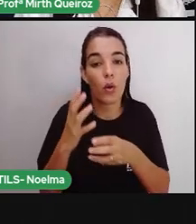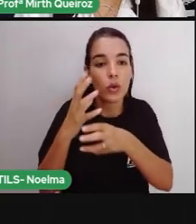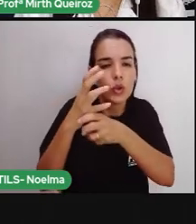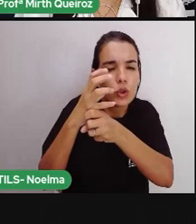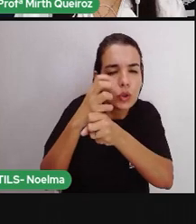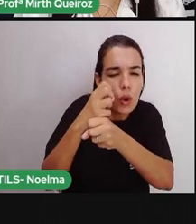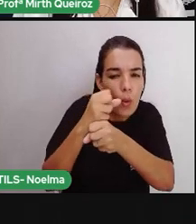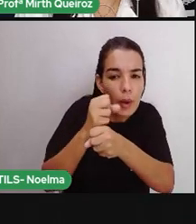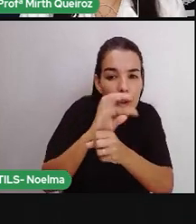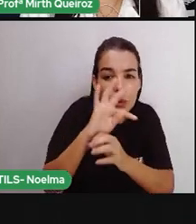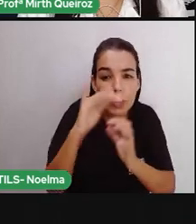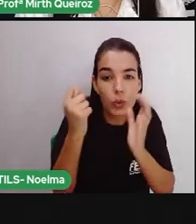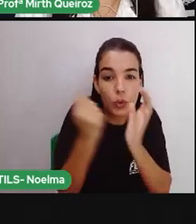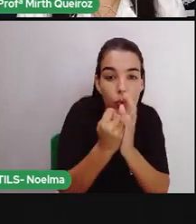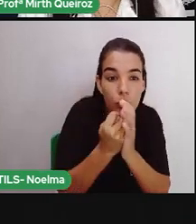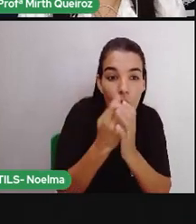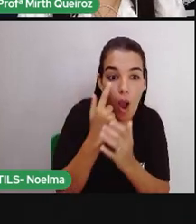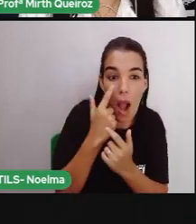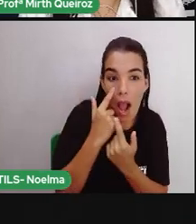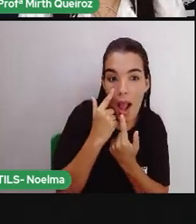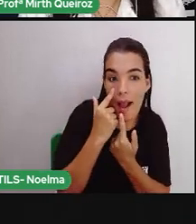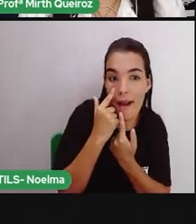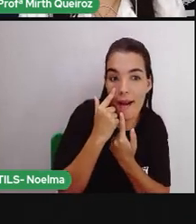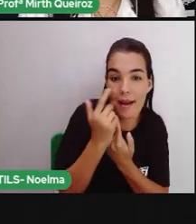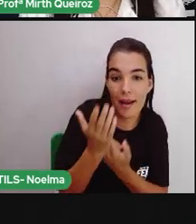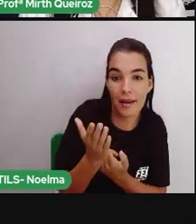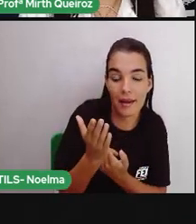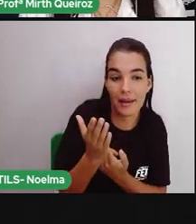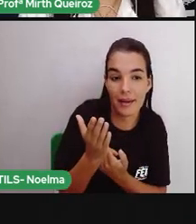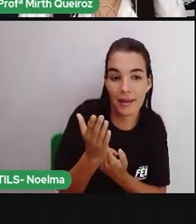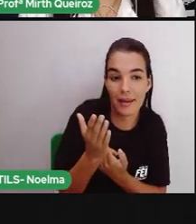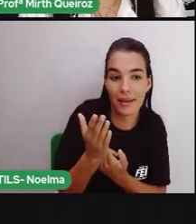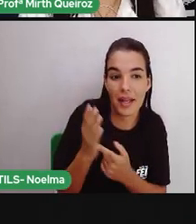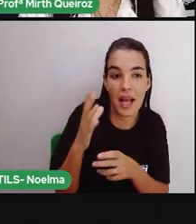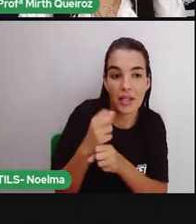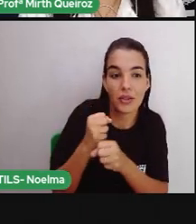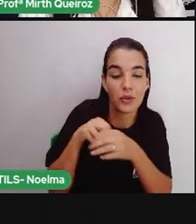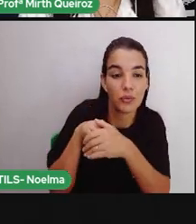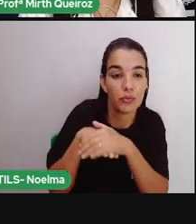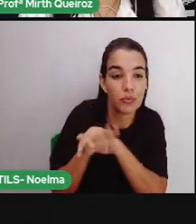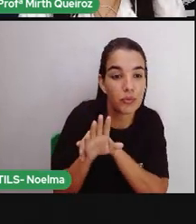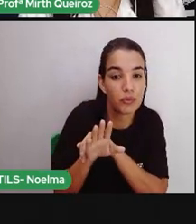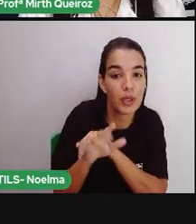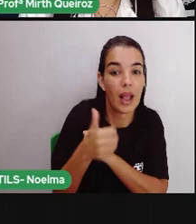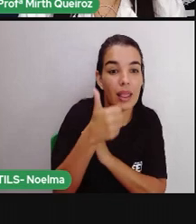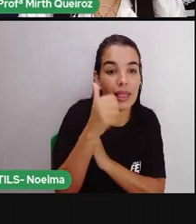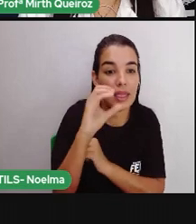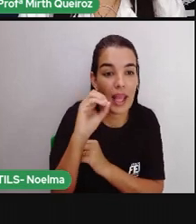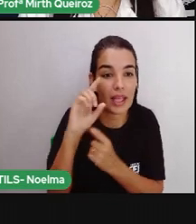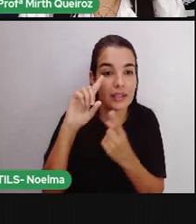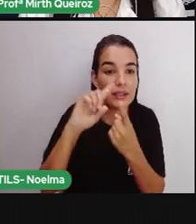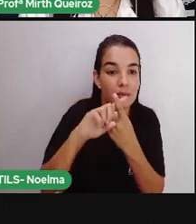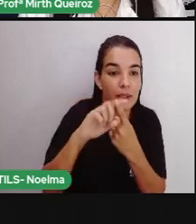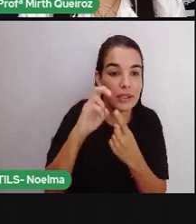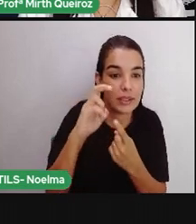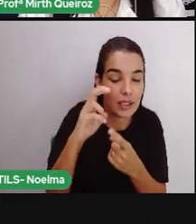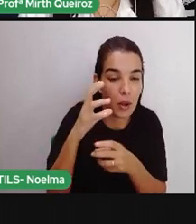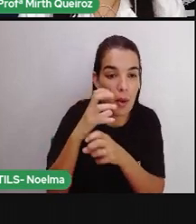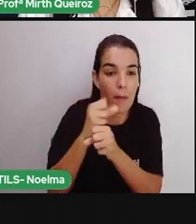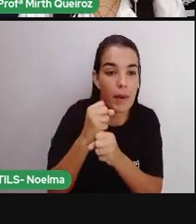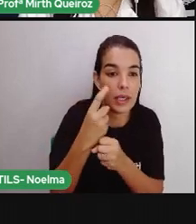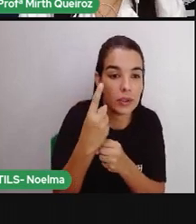ela vai ter aí economizado no mês? 10 mais 5, mais 1,